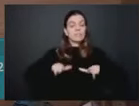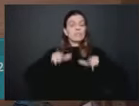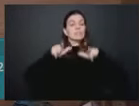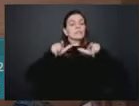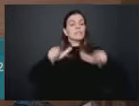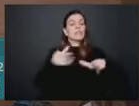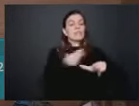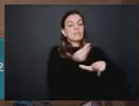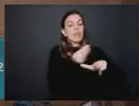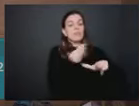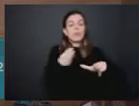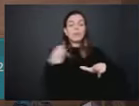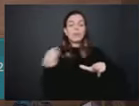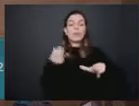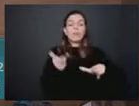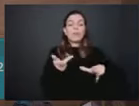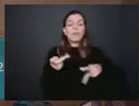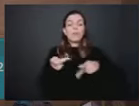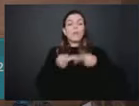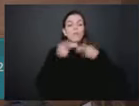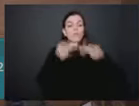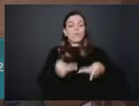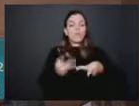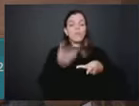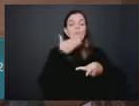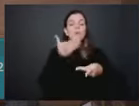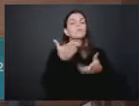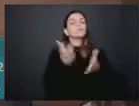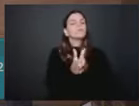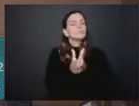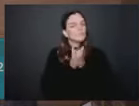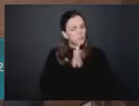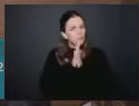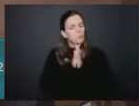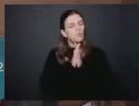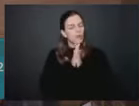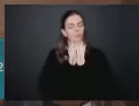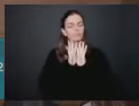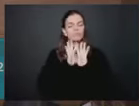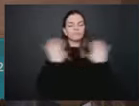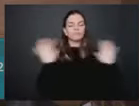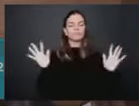nossos convidados, peço a gentileza para que vocês compareçam à frente da tribuna.